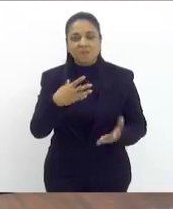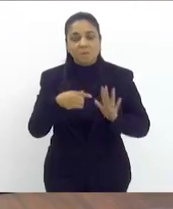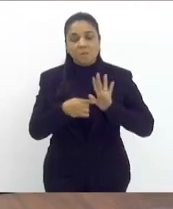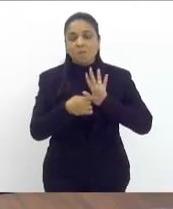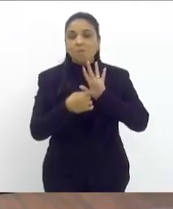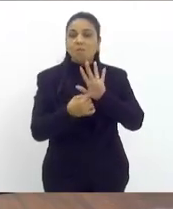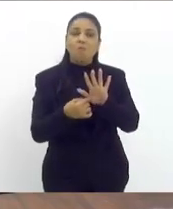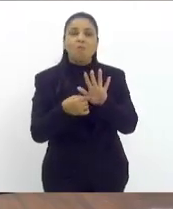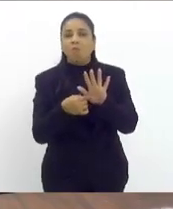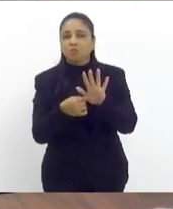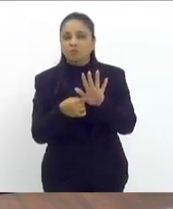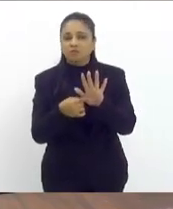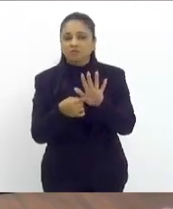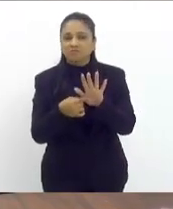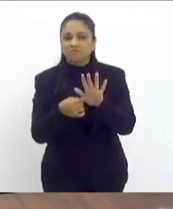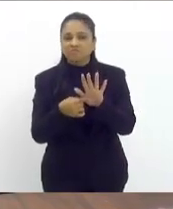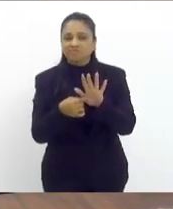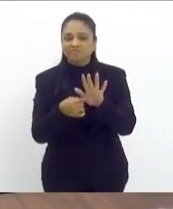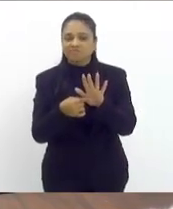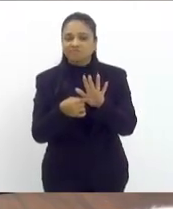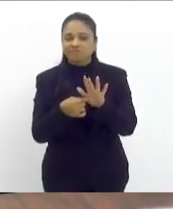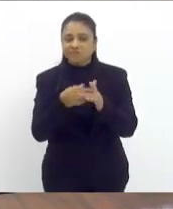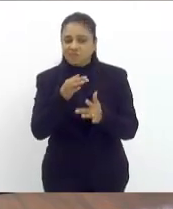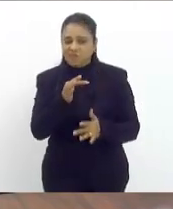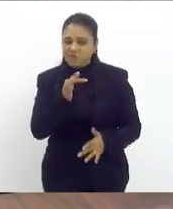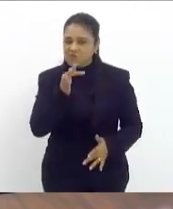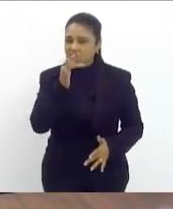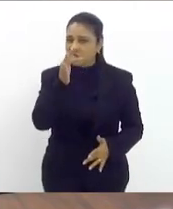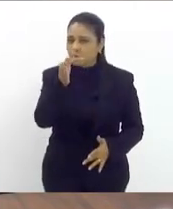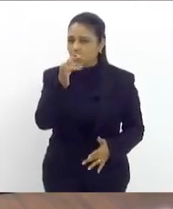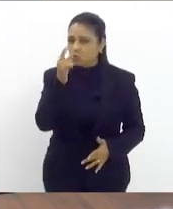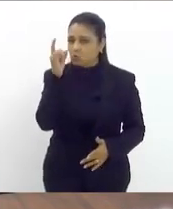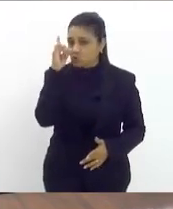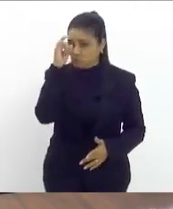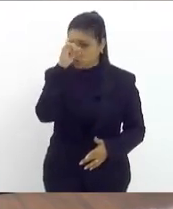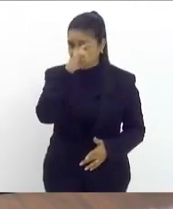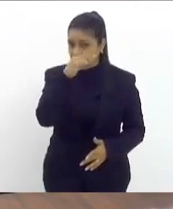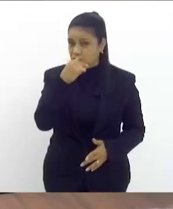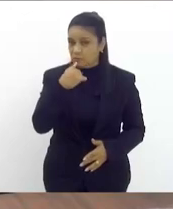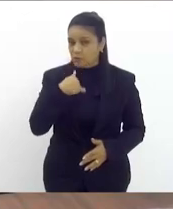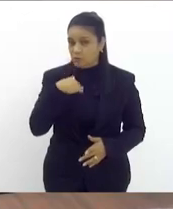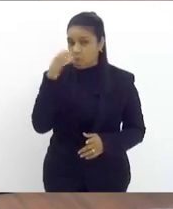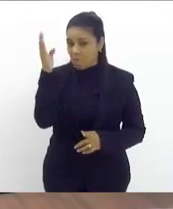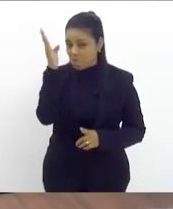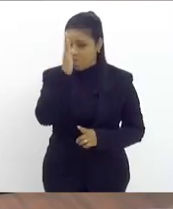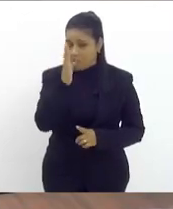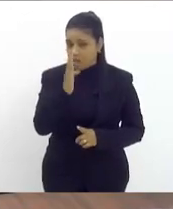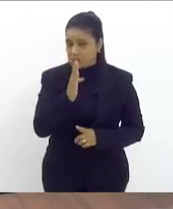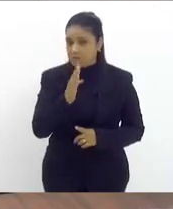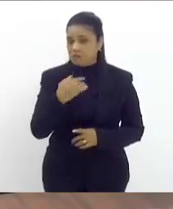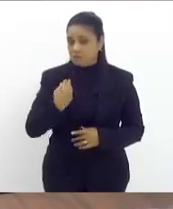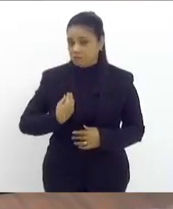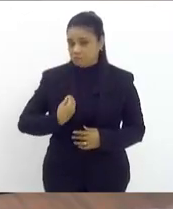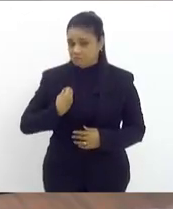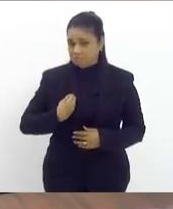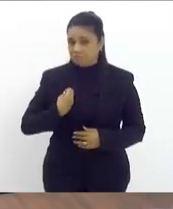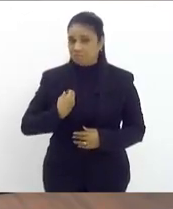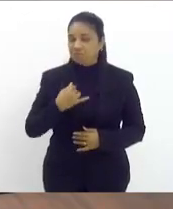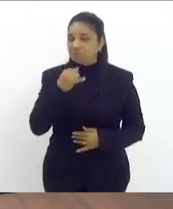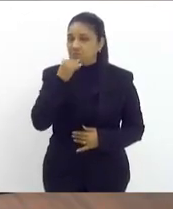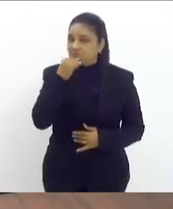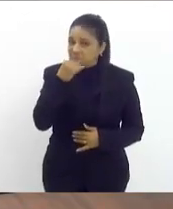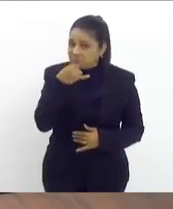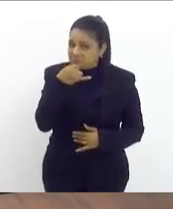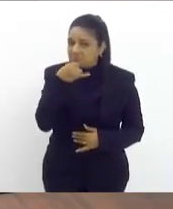dos dias sombrios que o nosso país está vivendo triste realidade